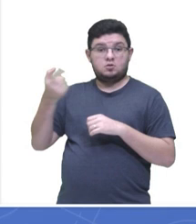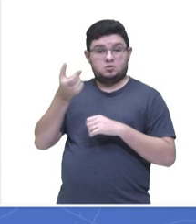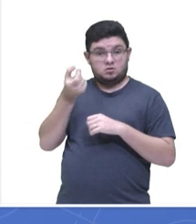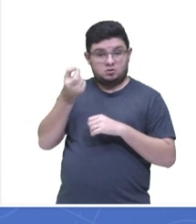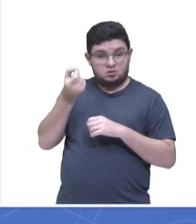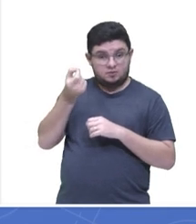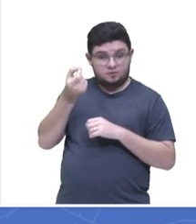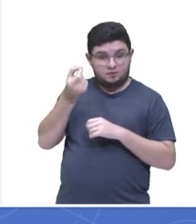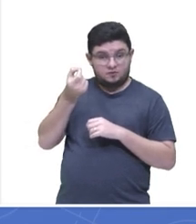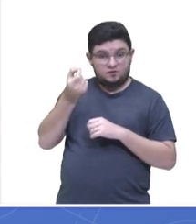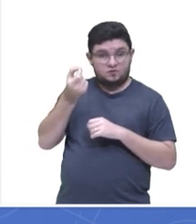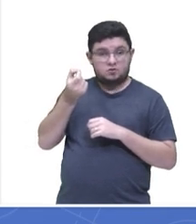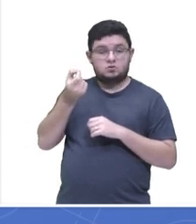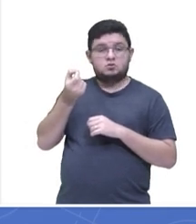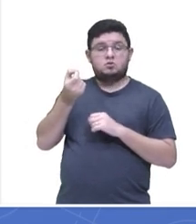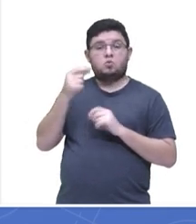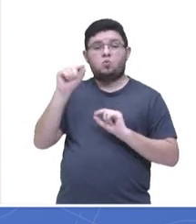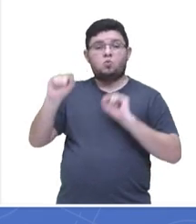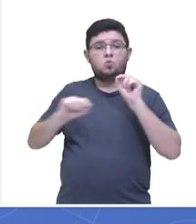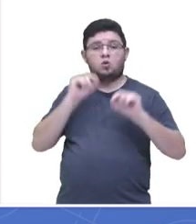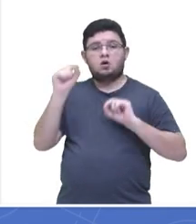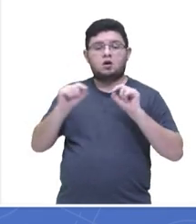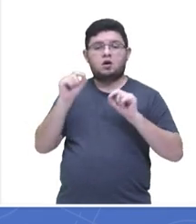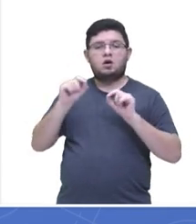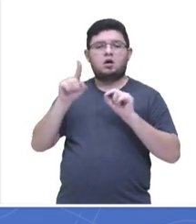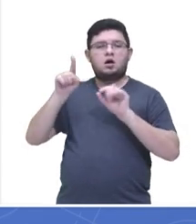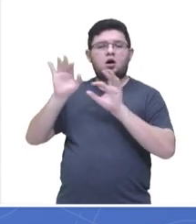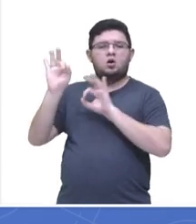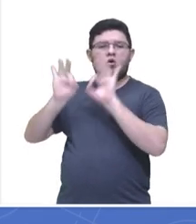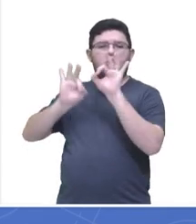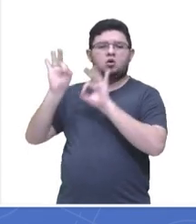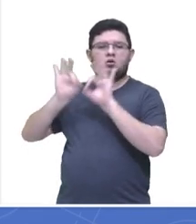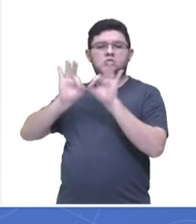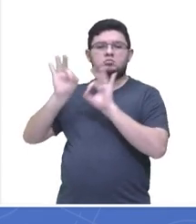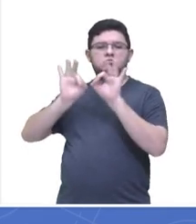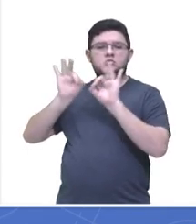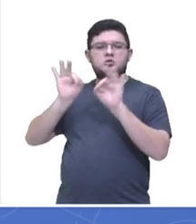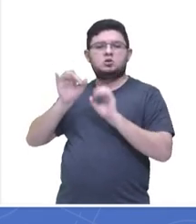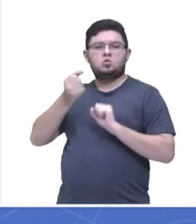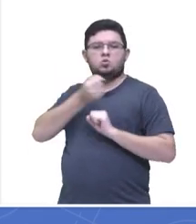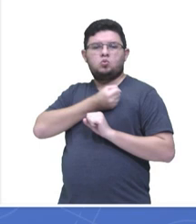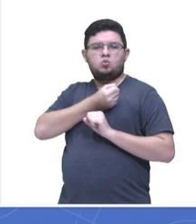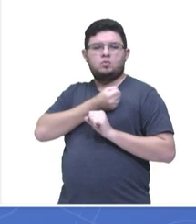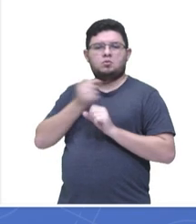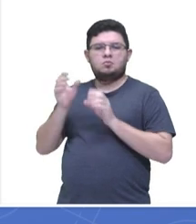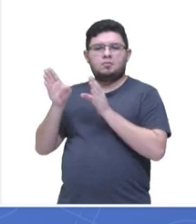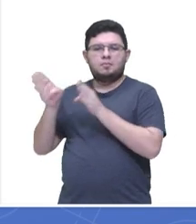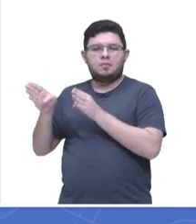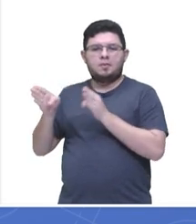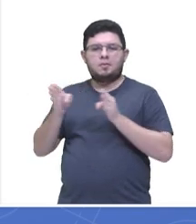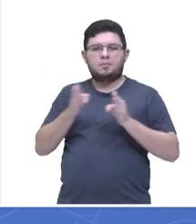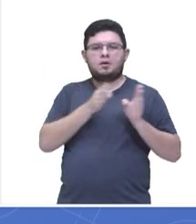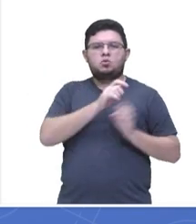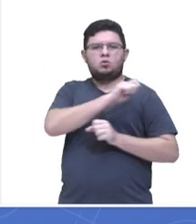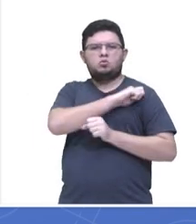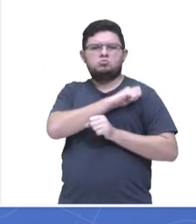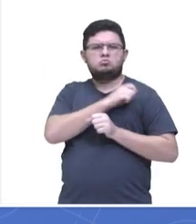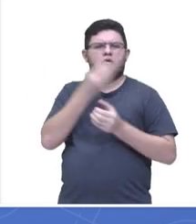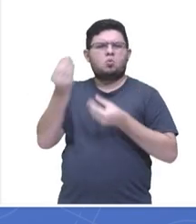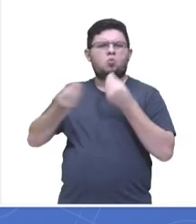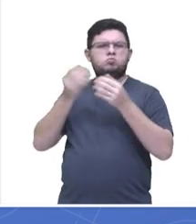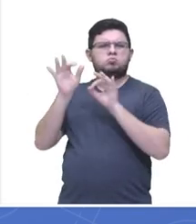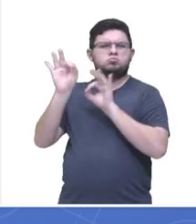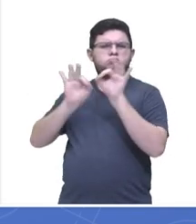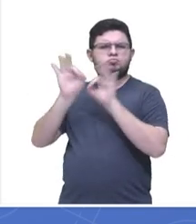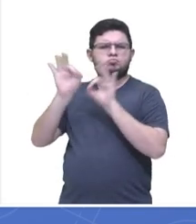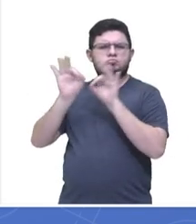pessoal, é em relação à ordem numérica desses alunos. Como assim ordem numérica? Bem,